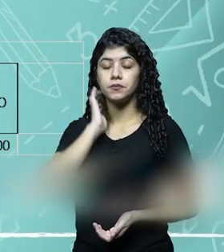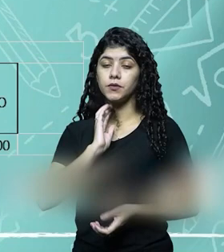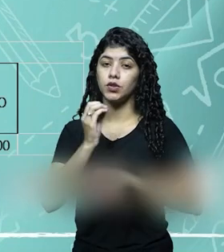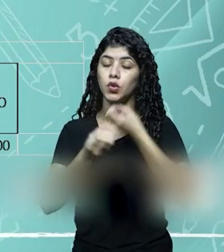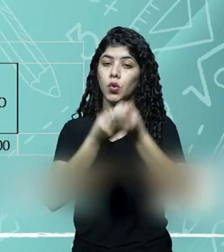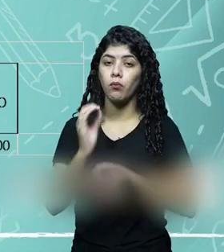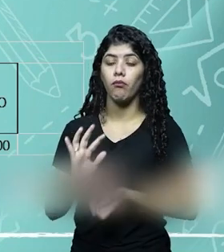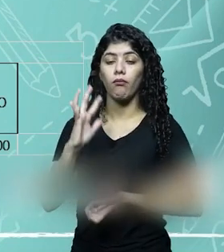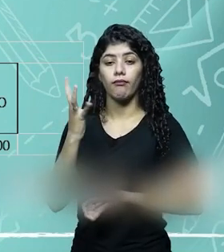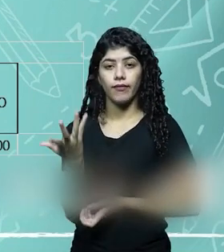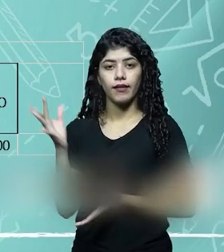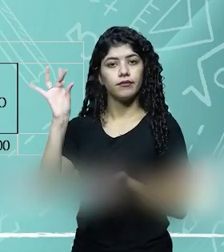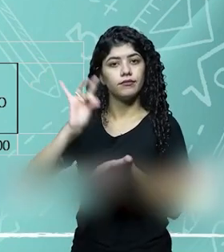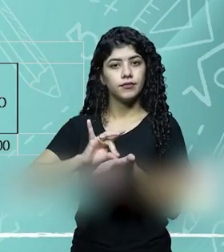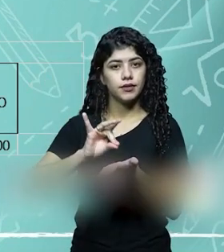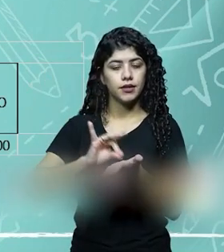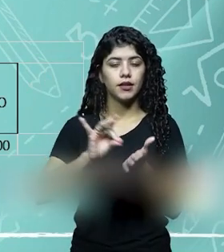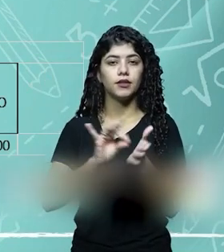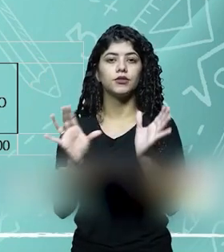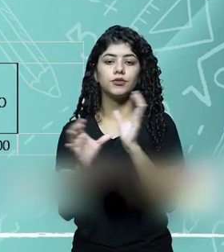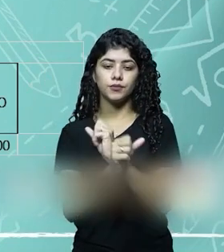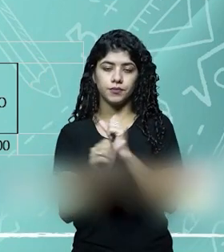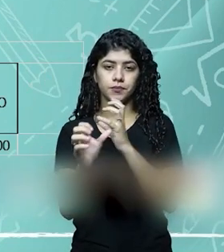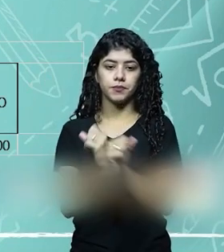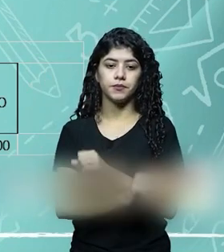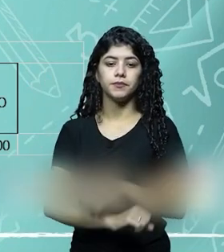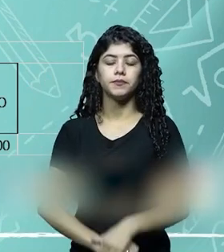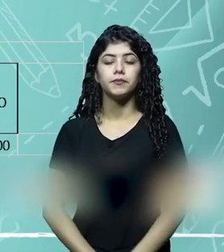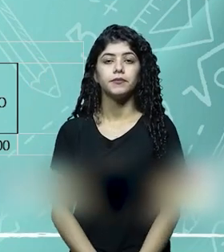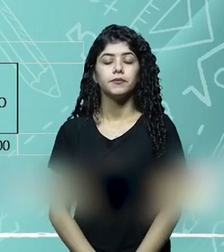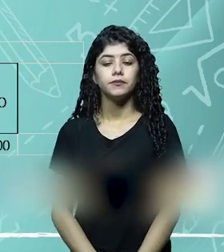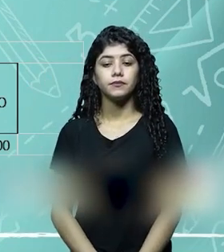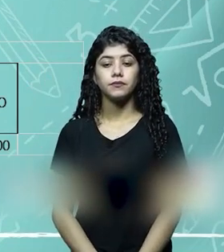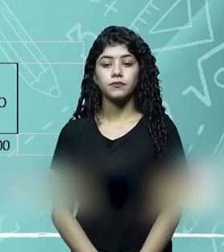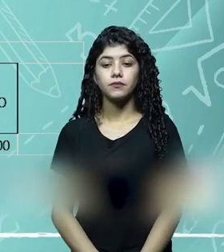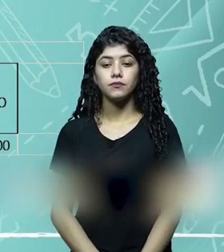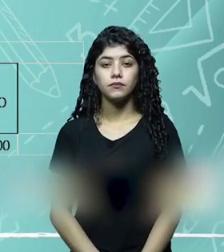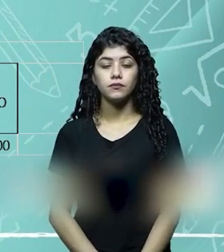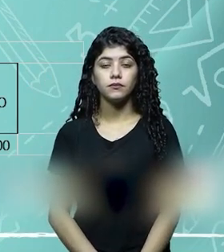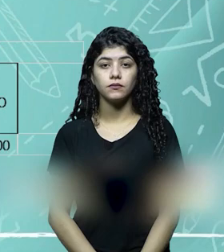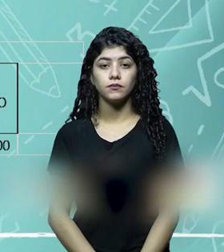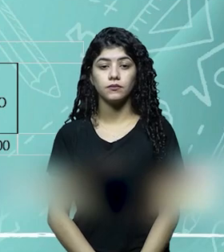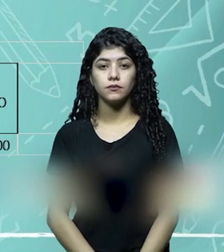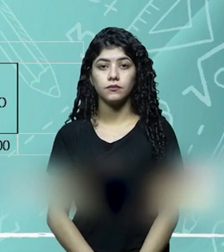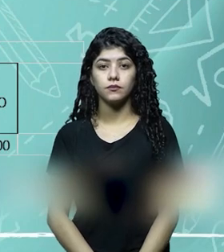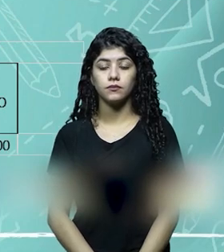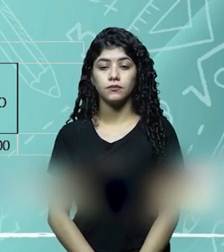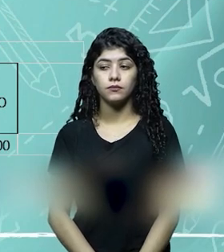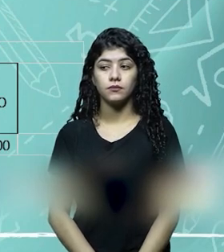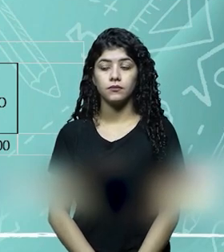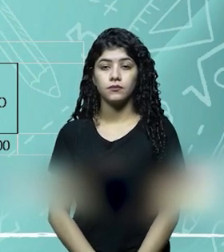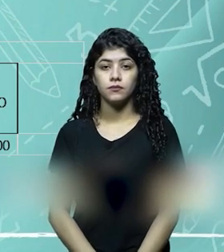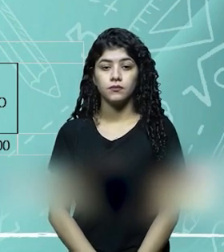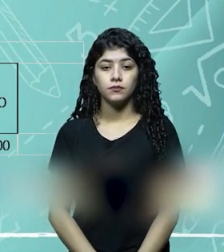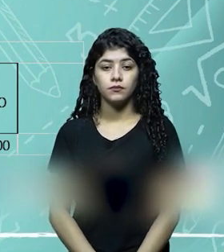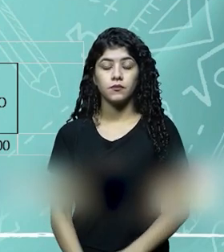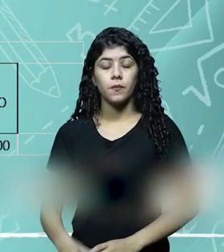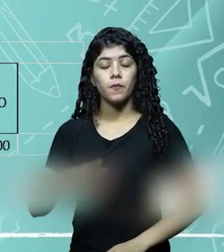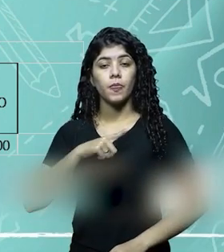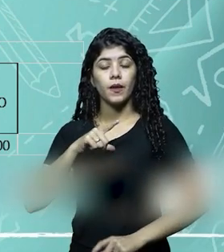de como é que isso acontece na realidade da contabilidade do agronegócio. Vamos ter